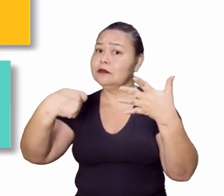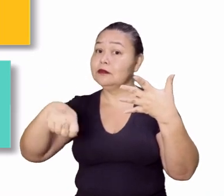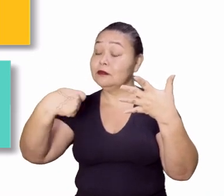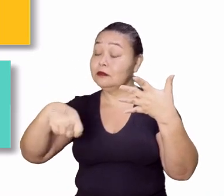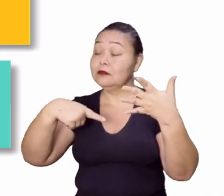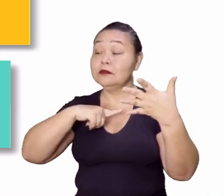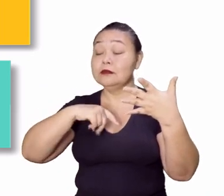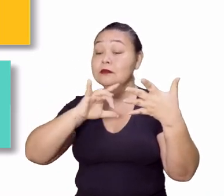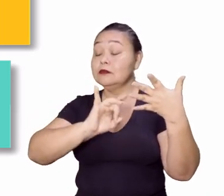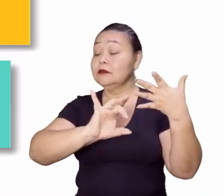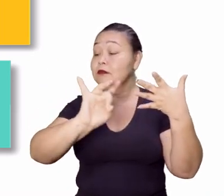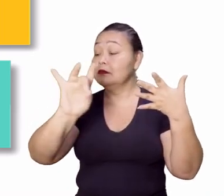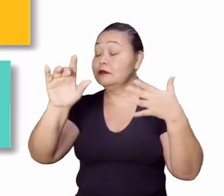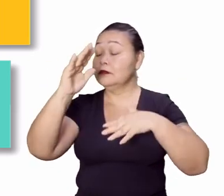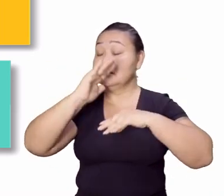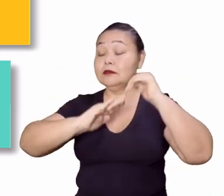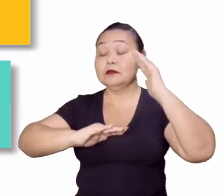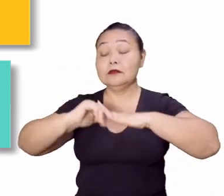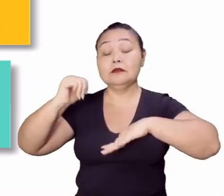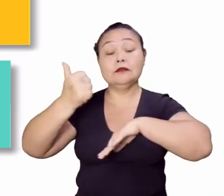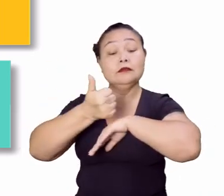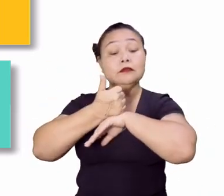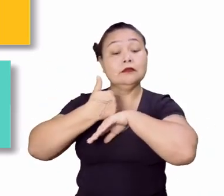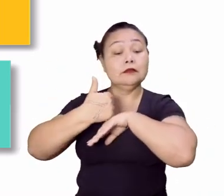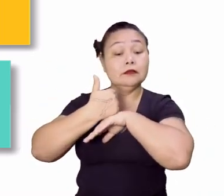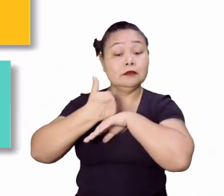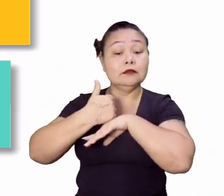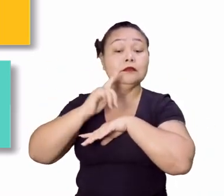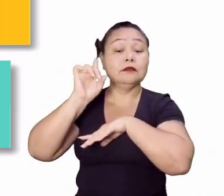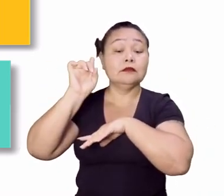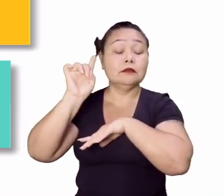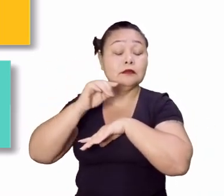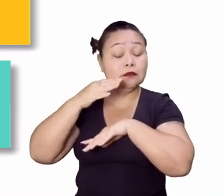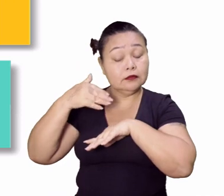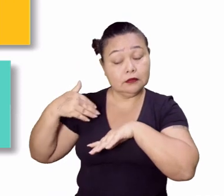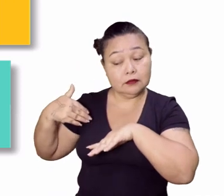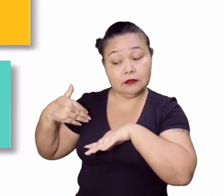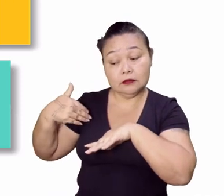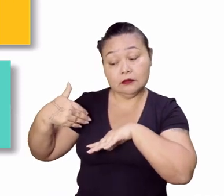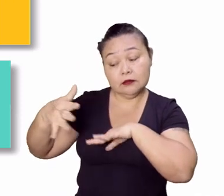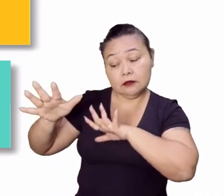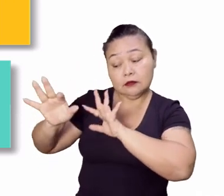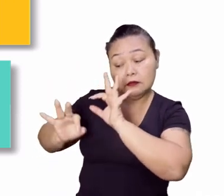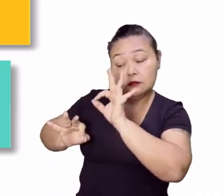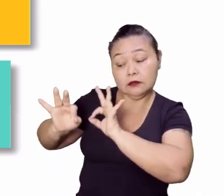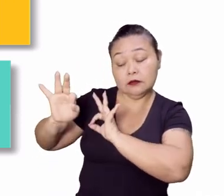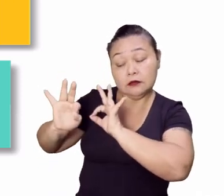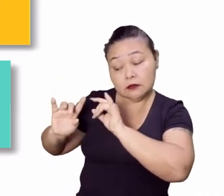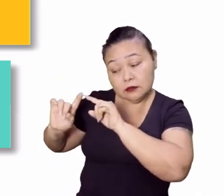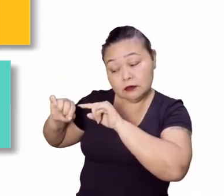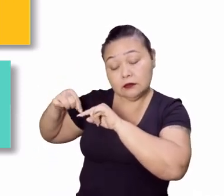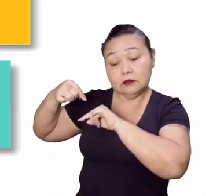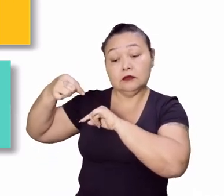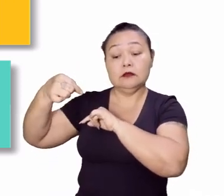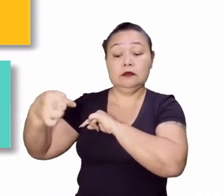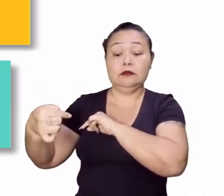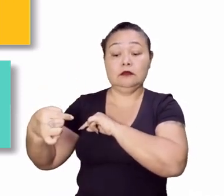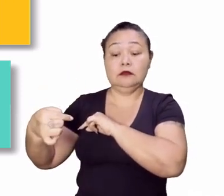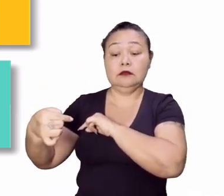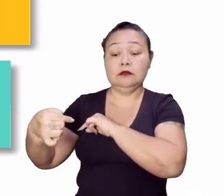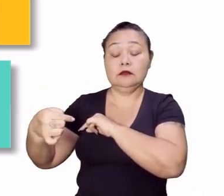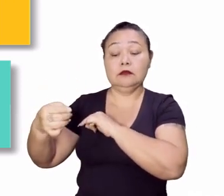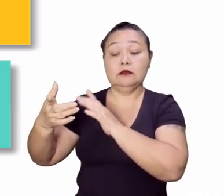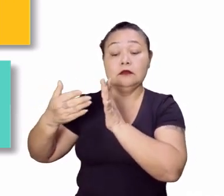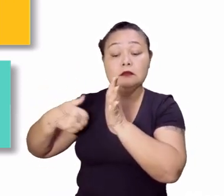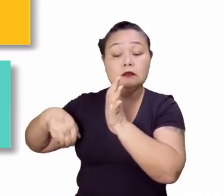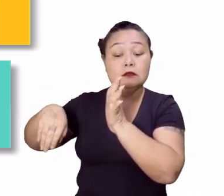nós, em todos os sentidos, né? Isso vai desde a preparação para um trabalho, ou seja, quando você